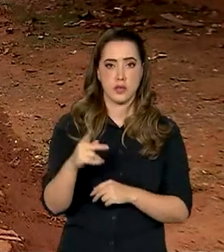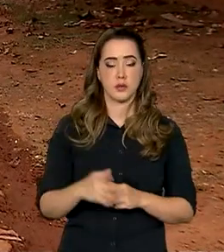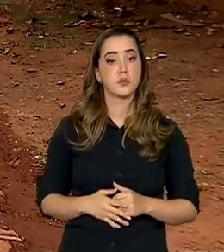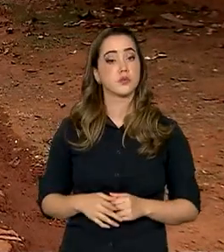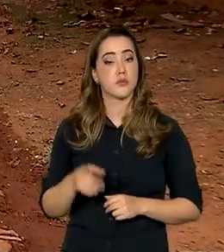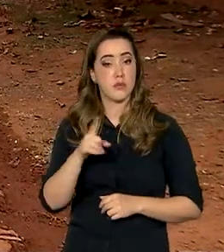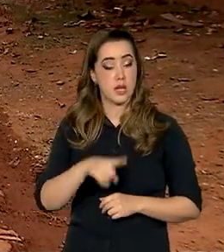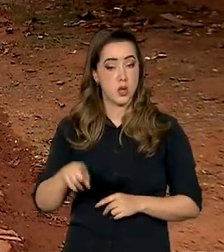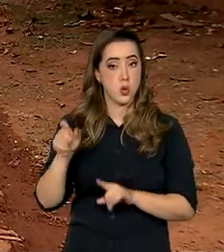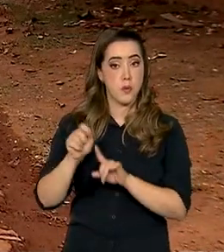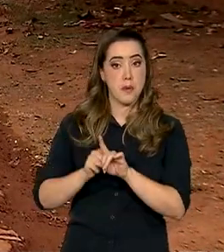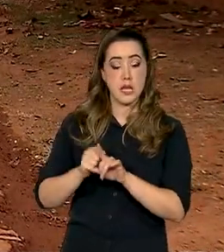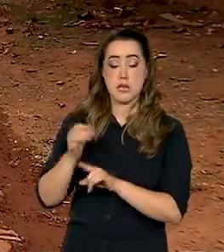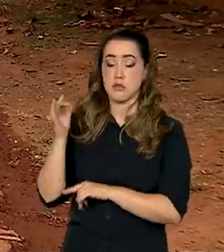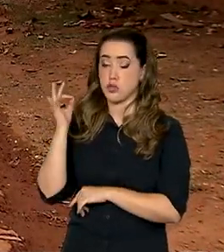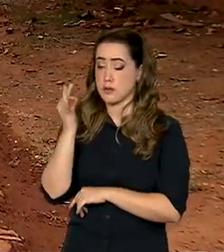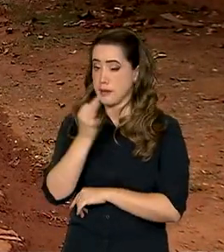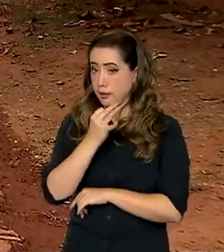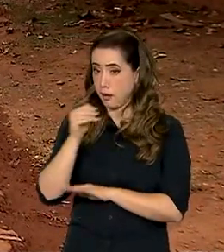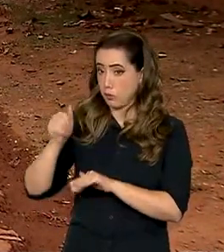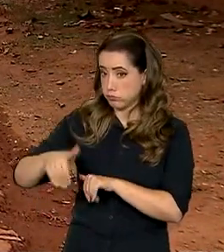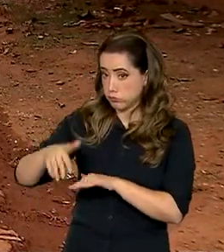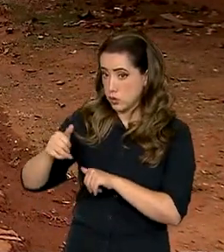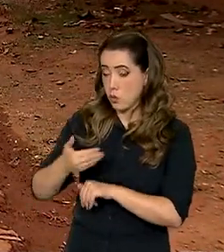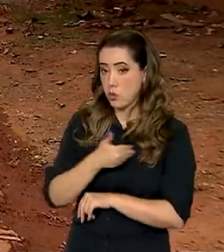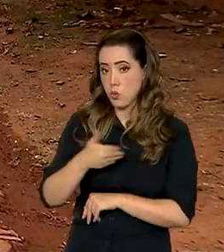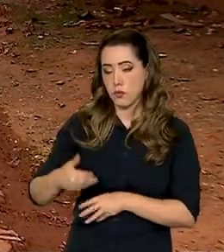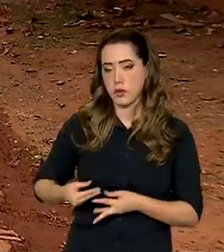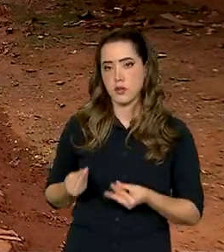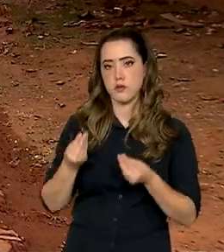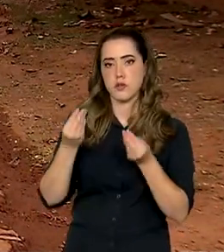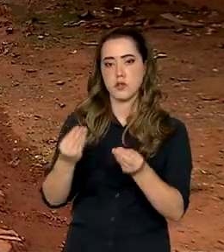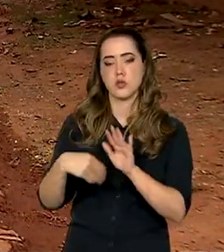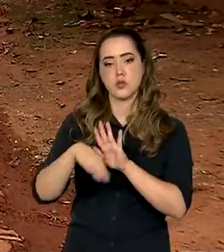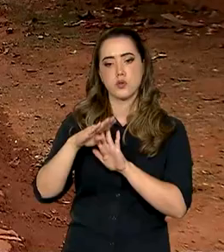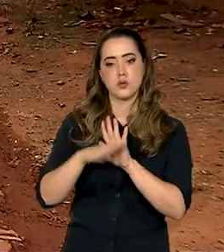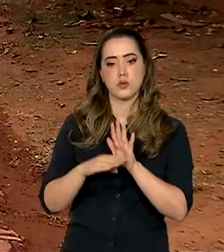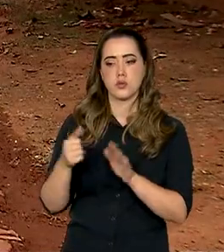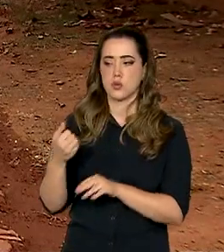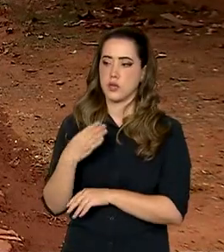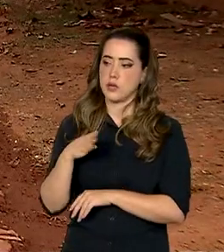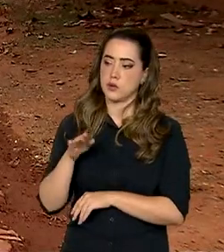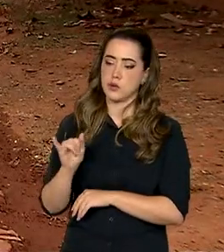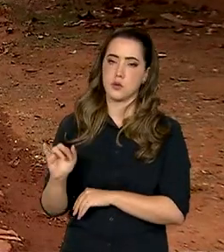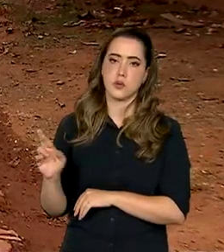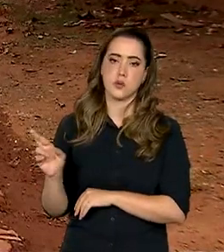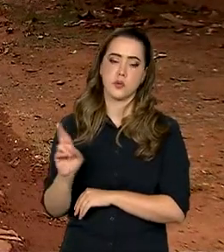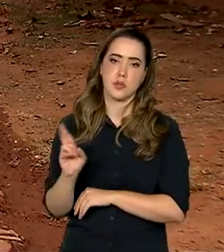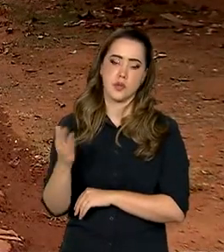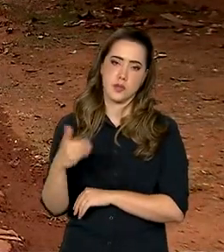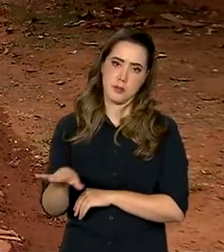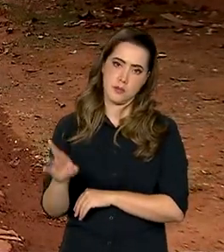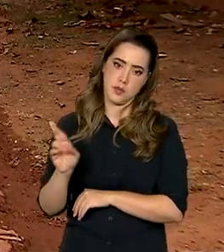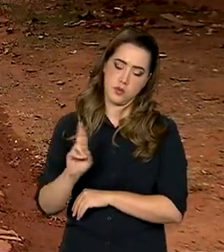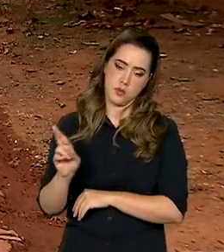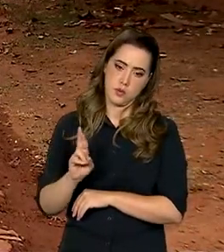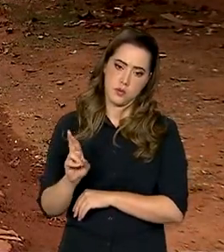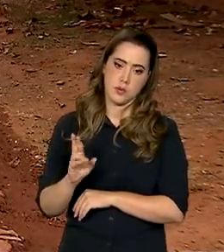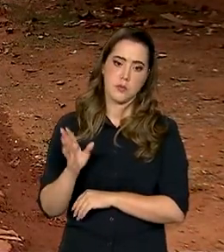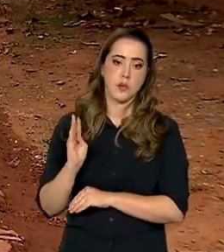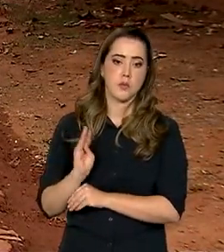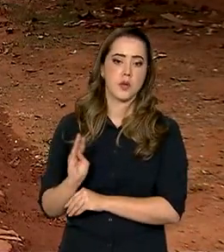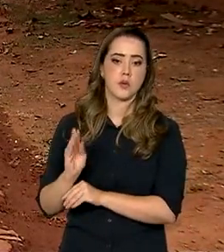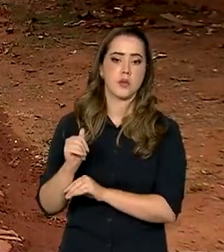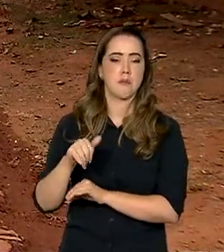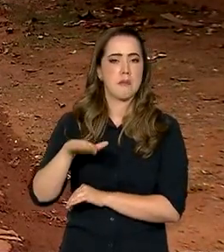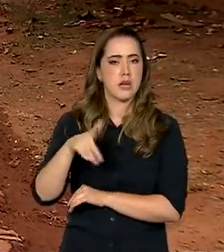Em setembro, por exemplo, o governo investiu no programa R$ 14,5 bilhões para atender